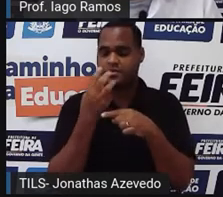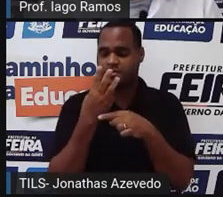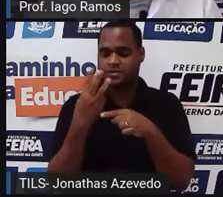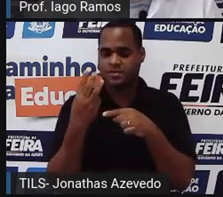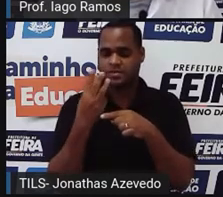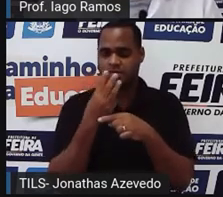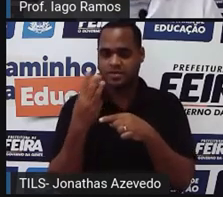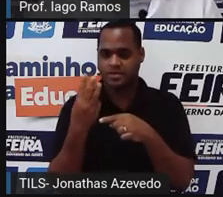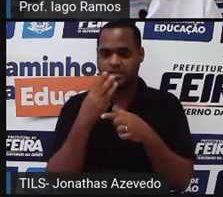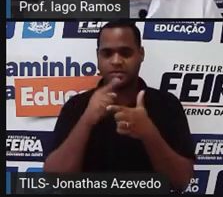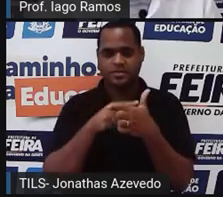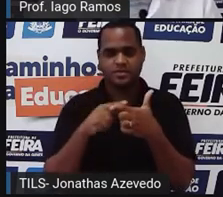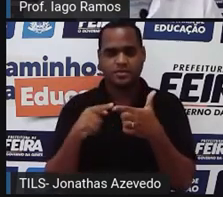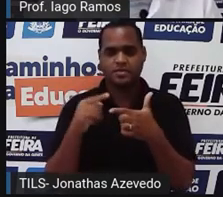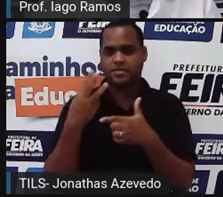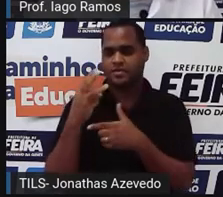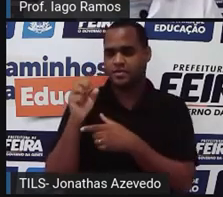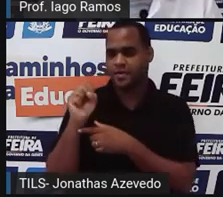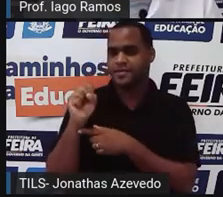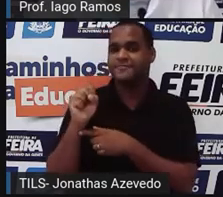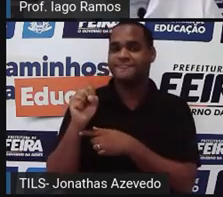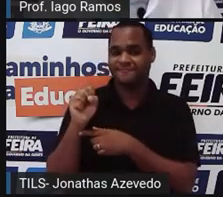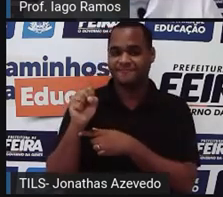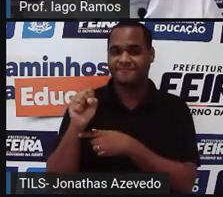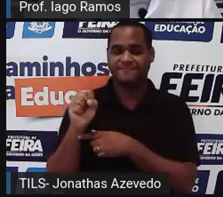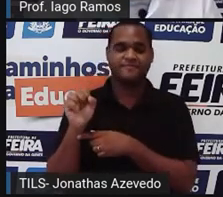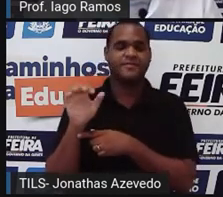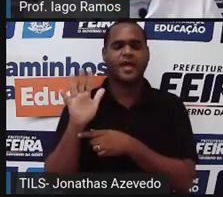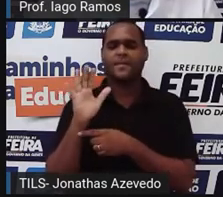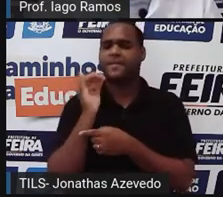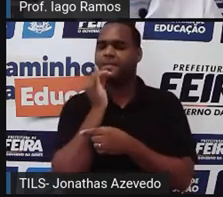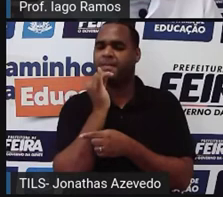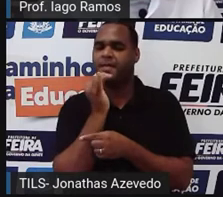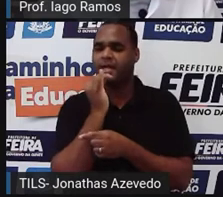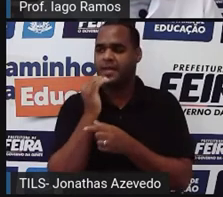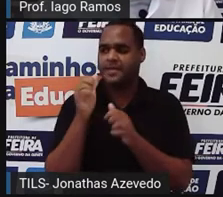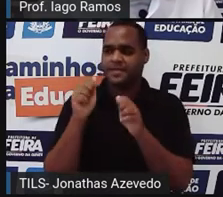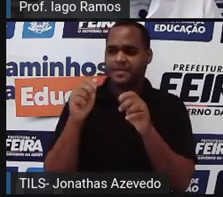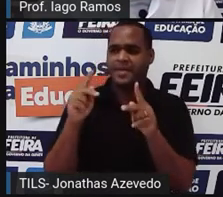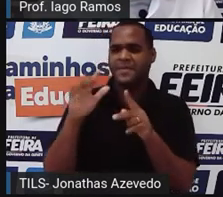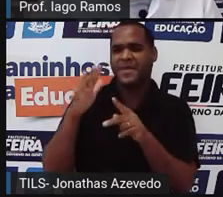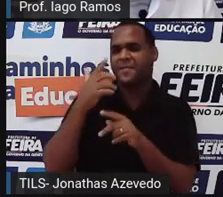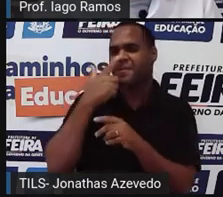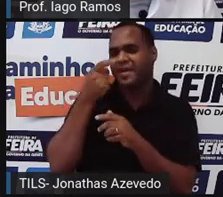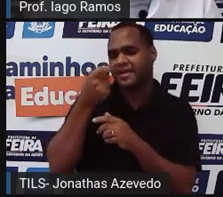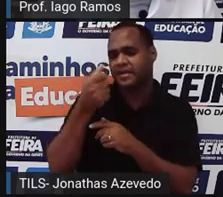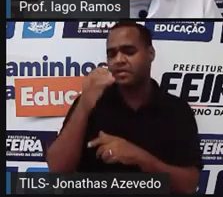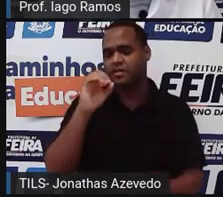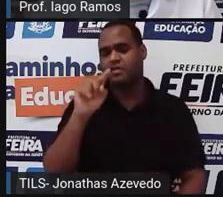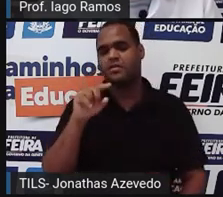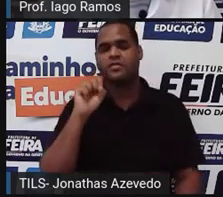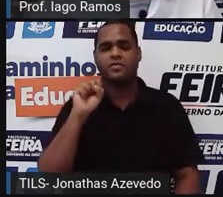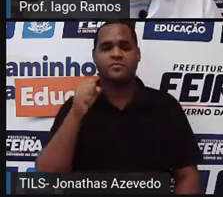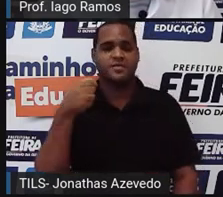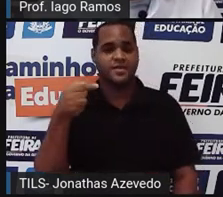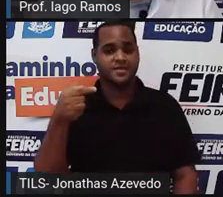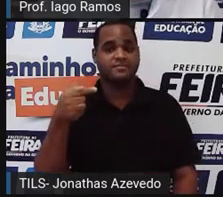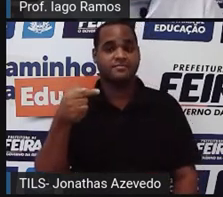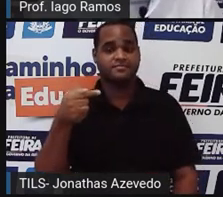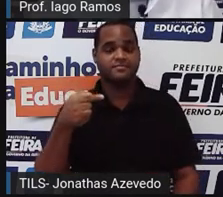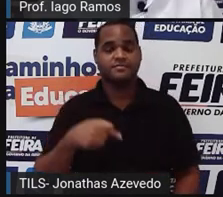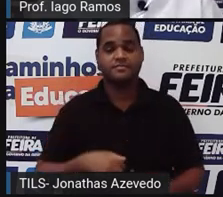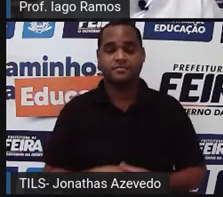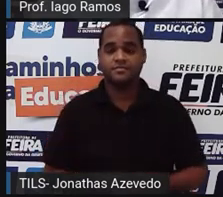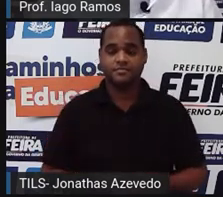dividido por 38, a gente encontra aproximadamente 0,87.